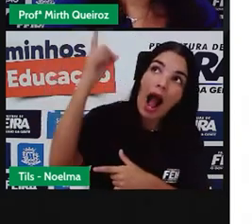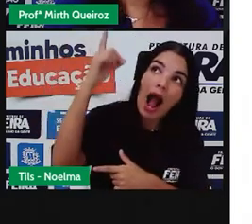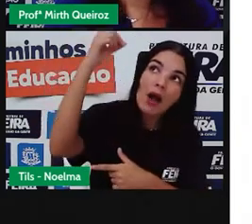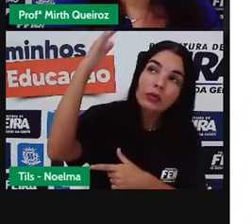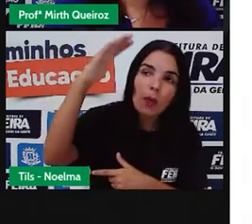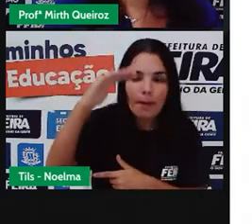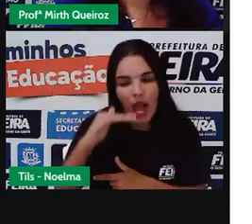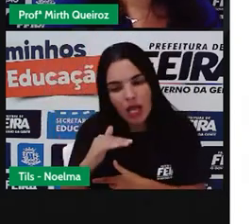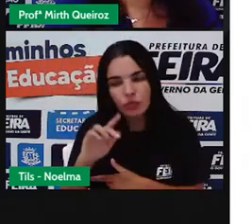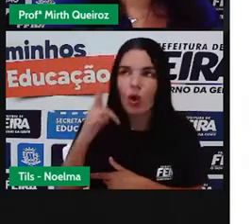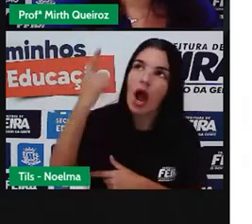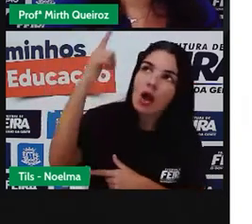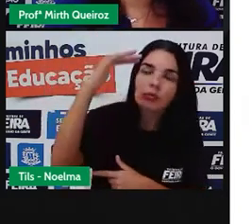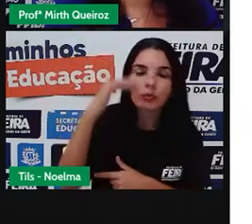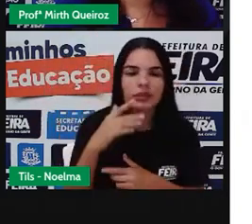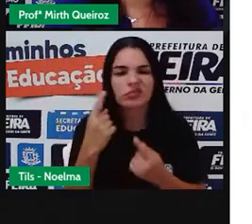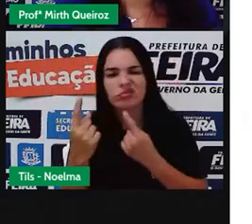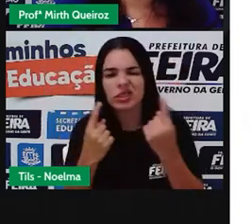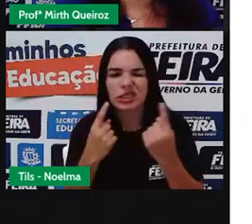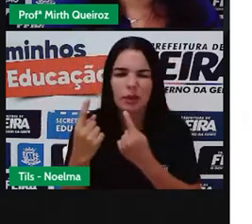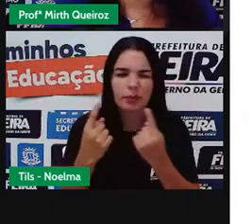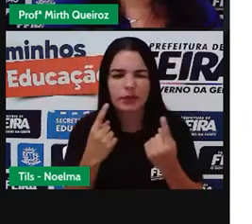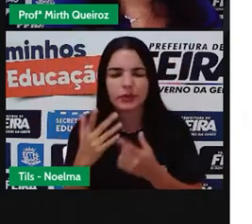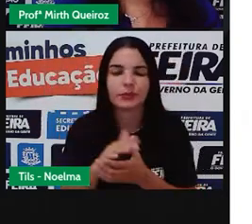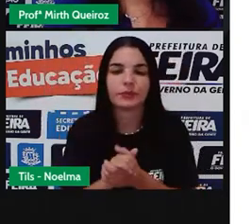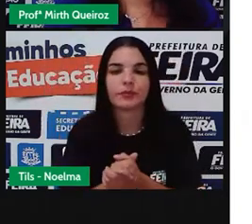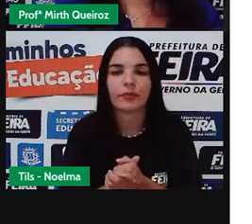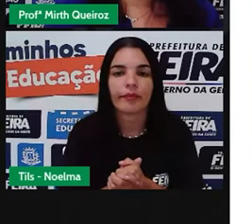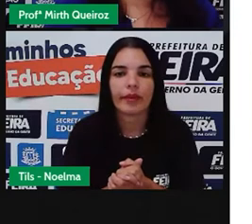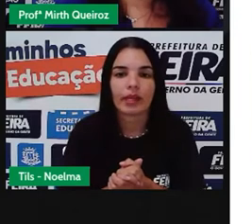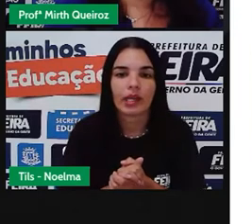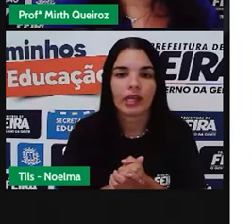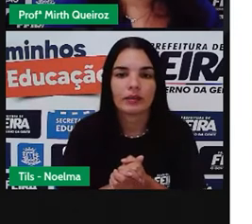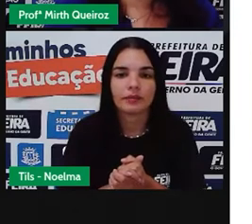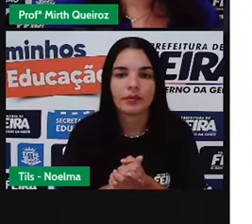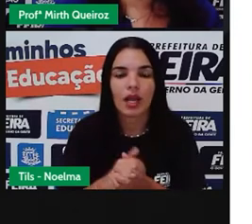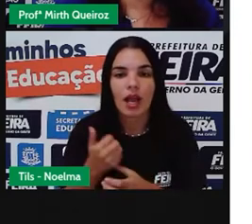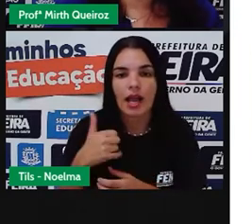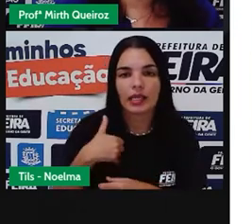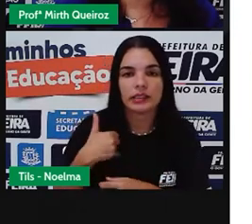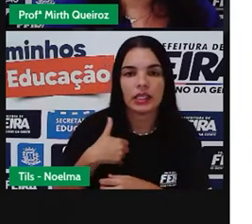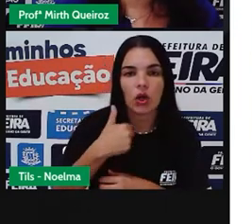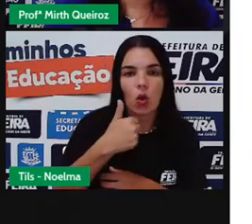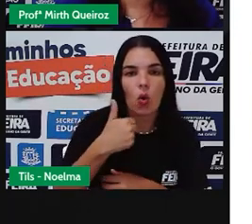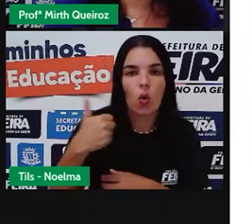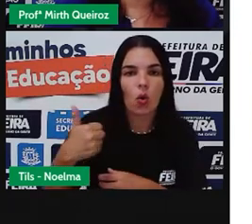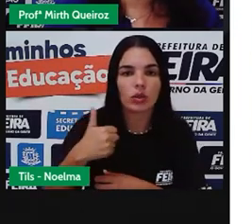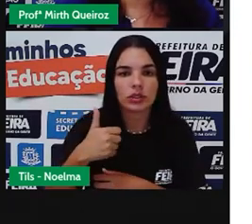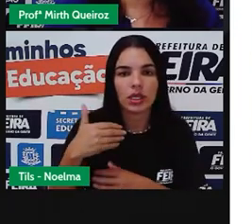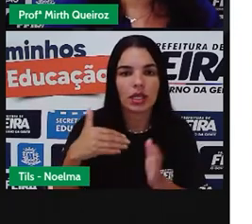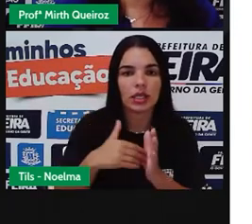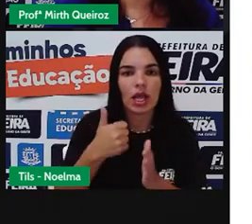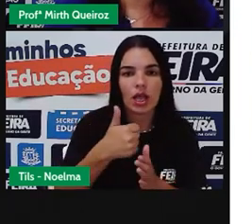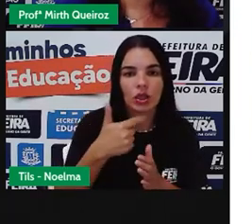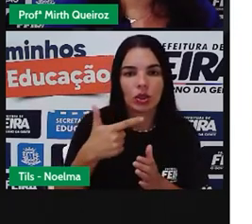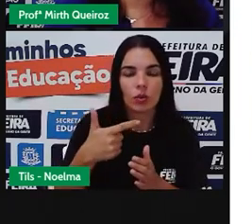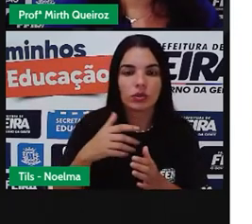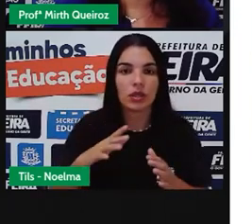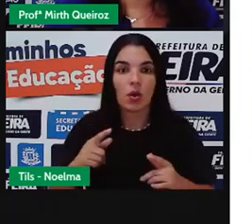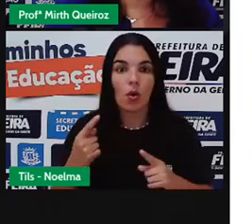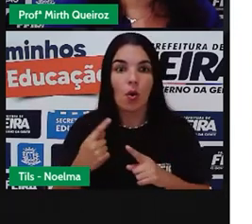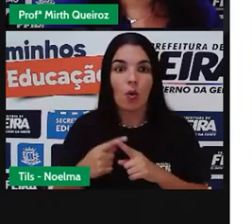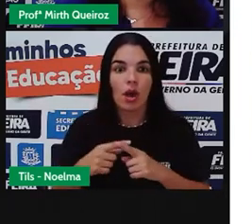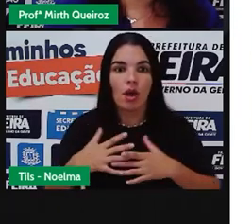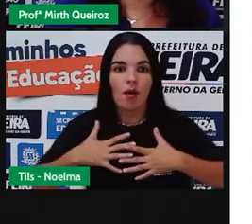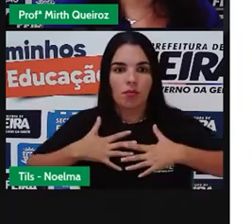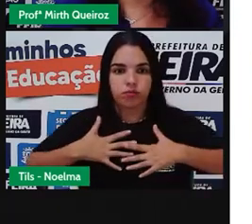questão de altura tem relação também com a genética. Dos 11 aos 12 anos, há o desenvolvimento do tórax e